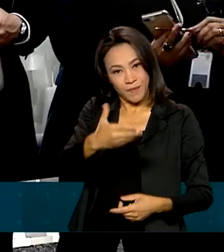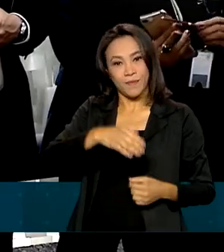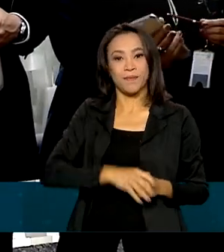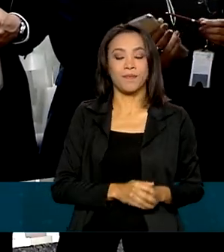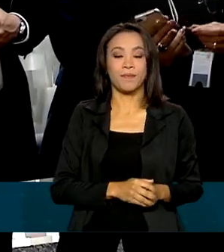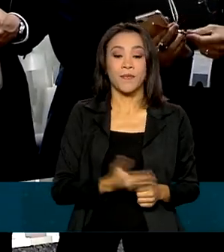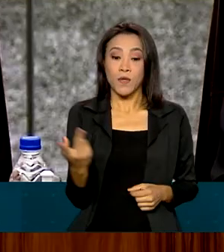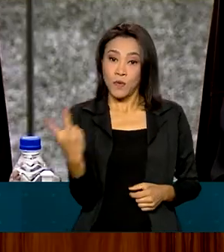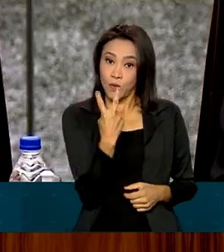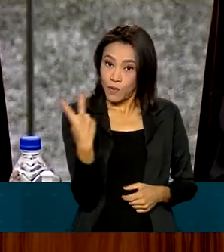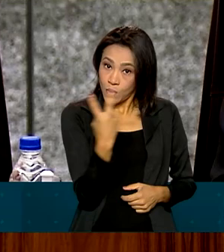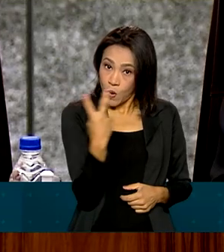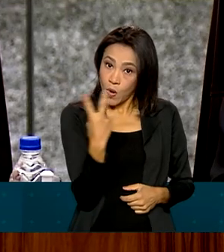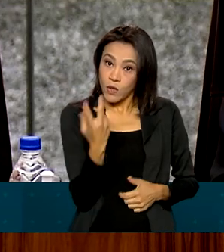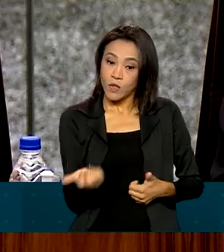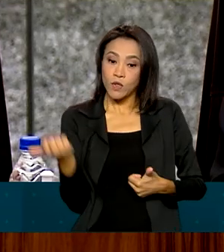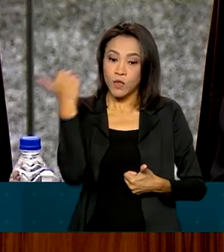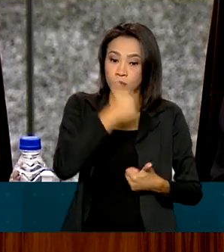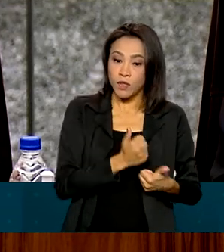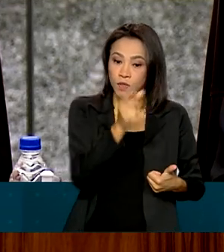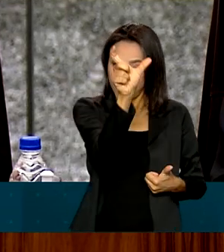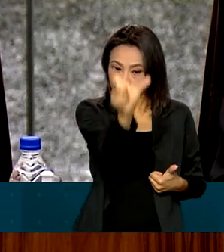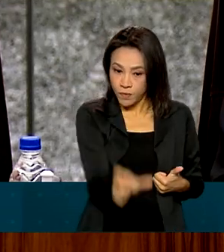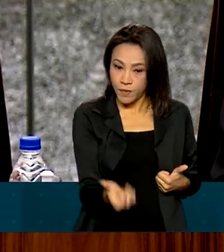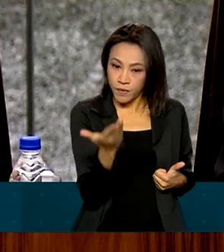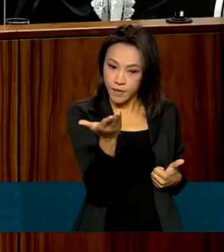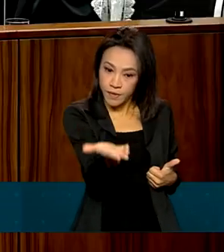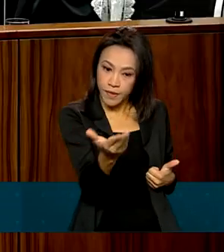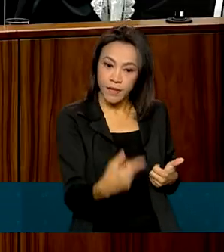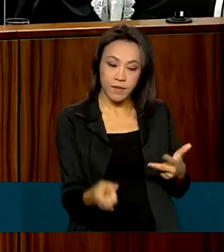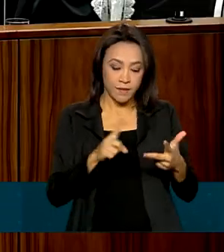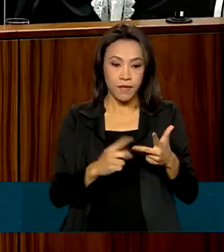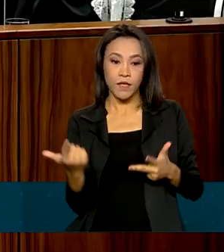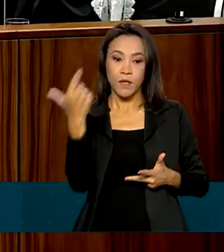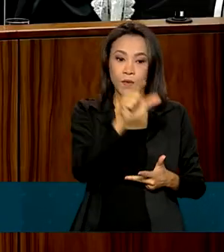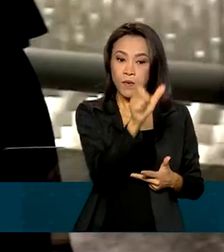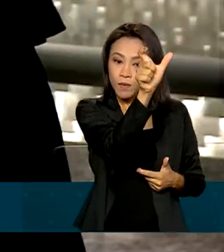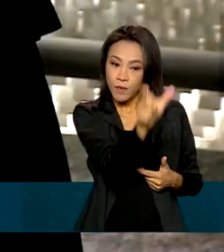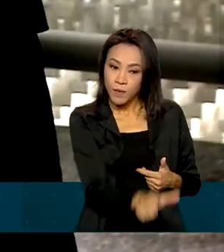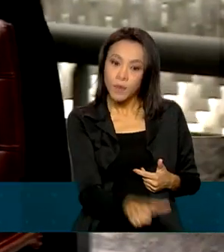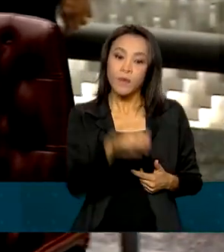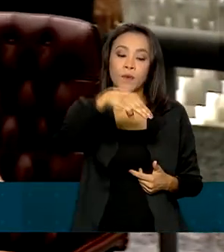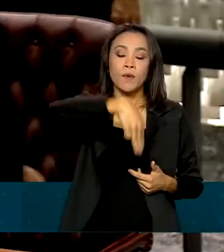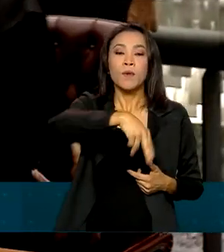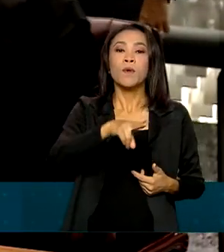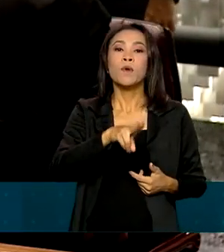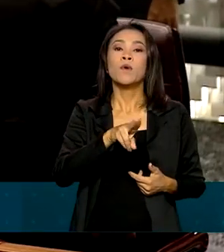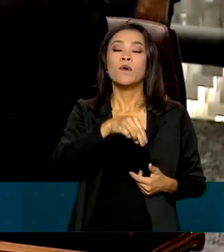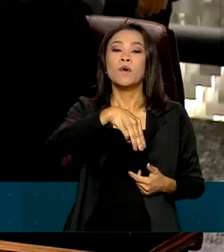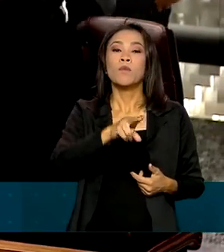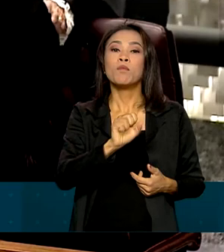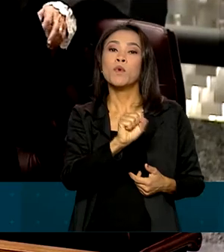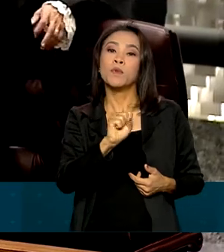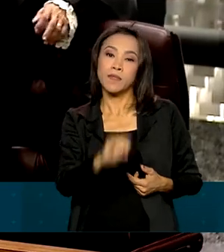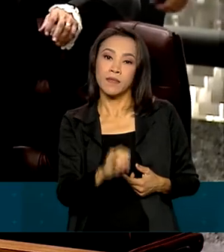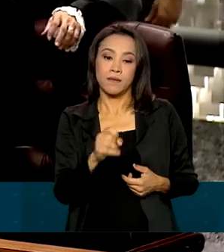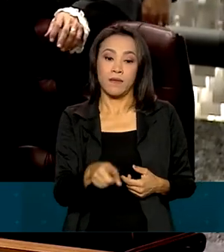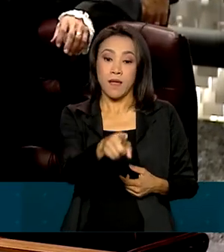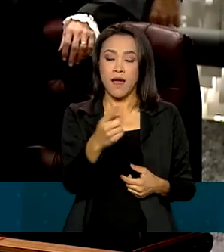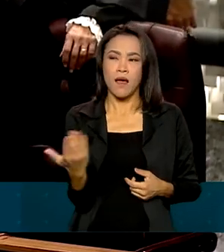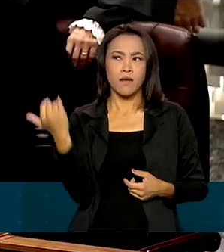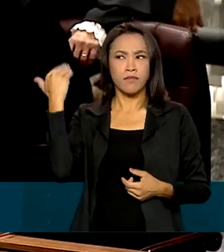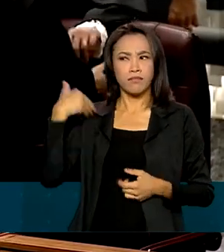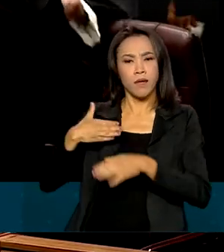Os magistrados substituem os ministros Humberto Martins e Jorge Mussi. Maria Tereza ingressou no STJ em